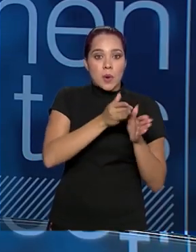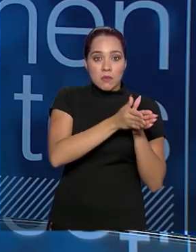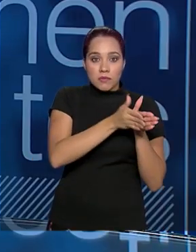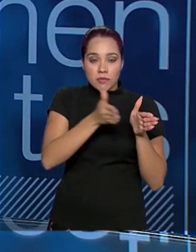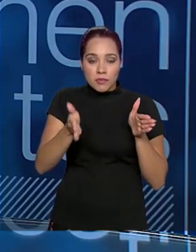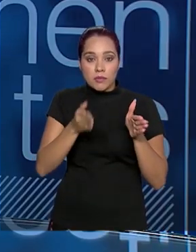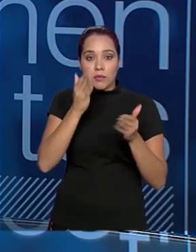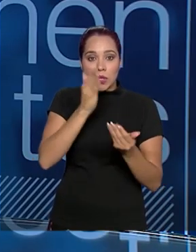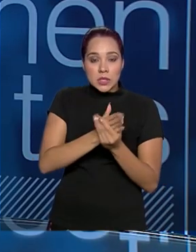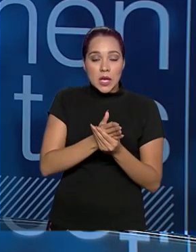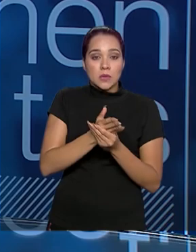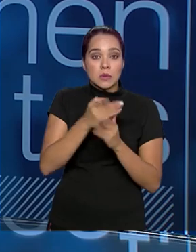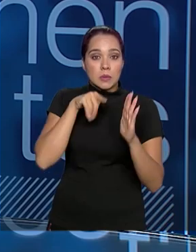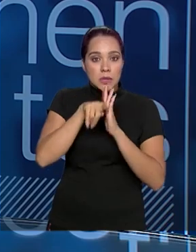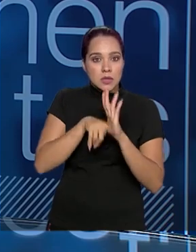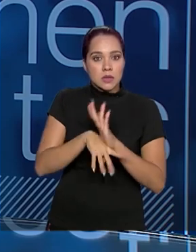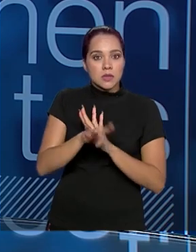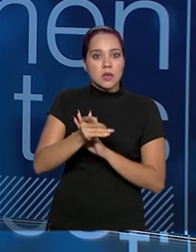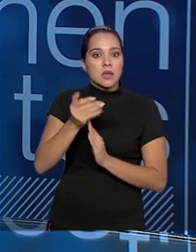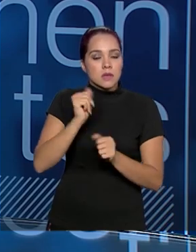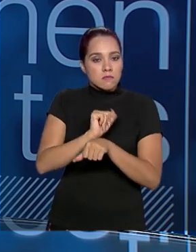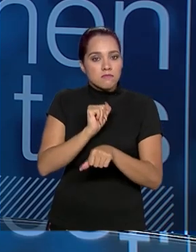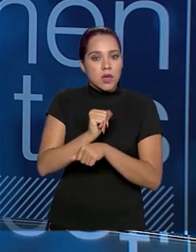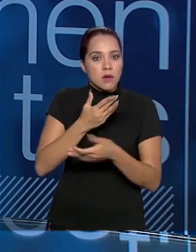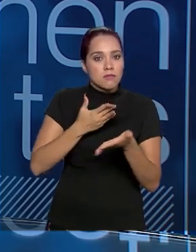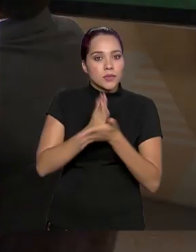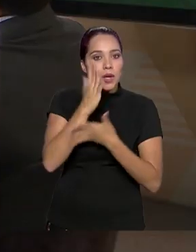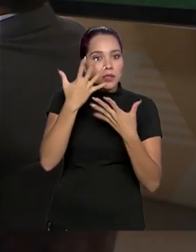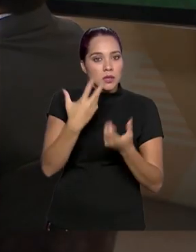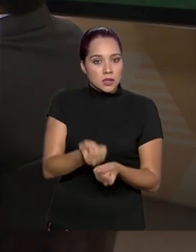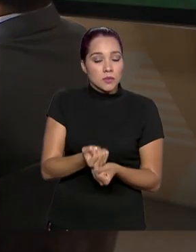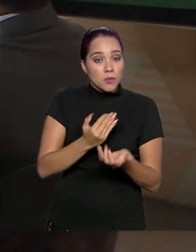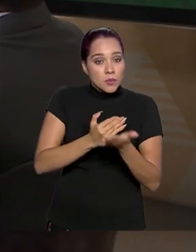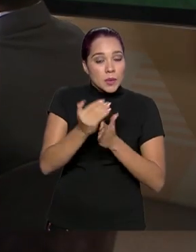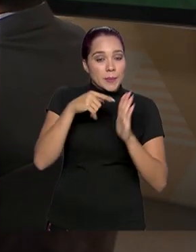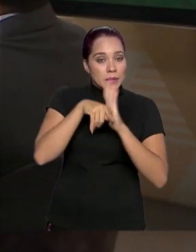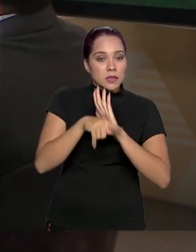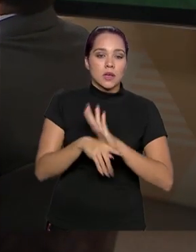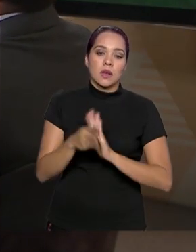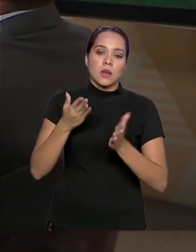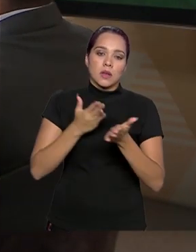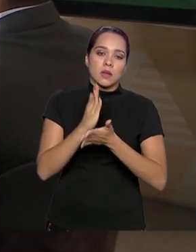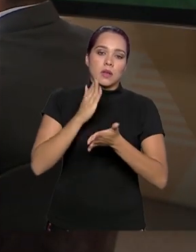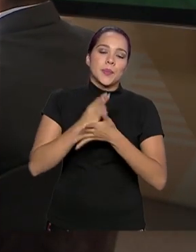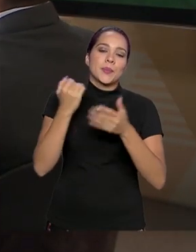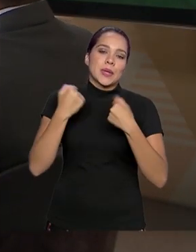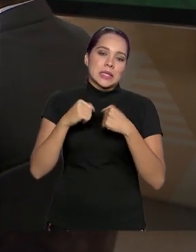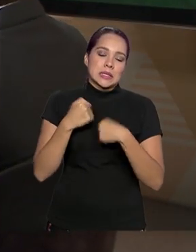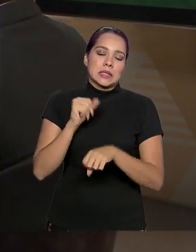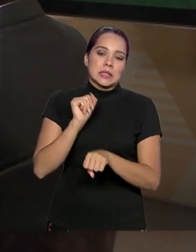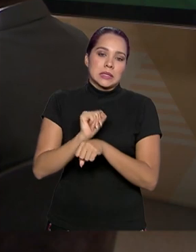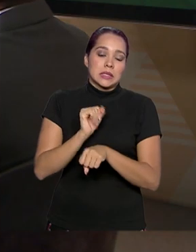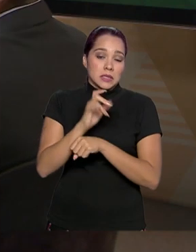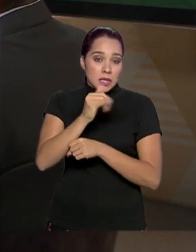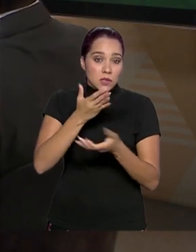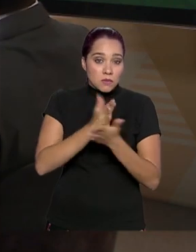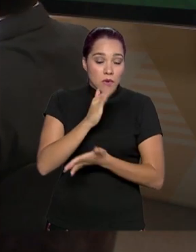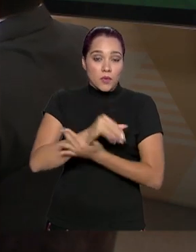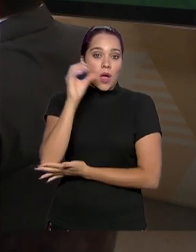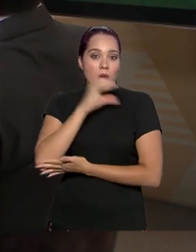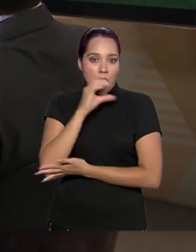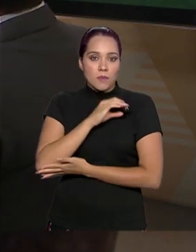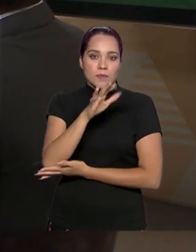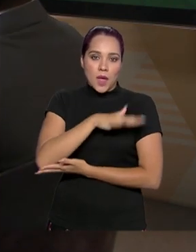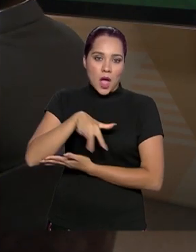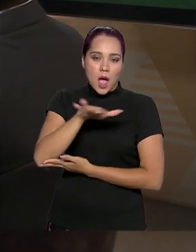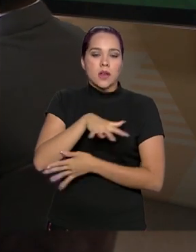esperando para serem autorizados. Então, essa questão dessa automatização vai muito com isso. A gente, aprovando mais rápido, com certeza